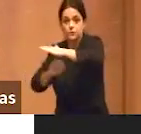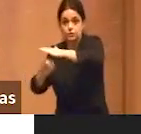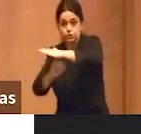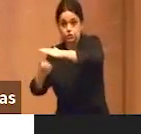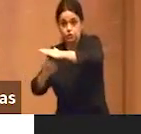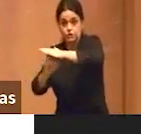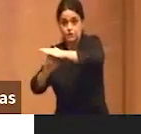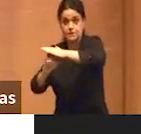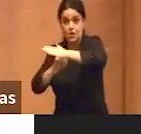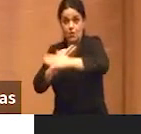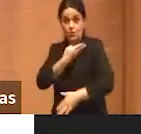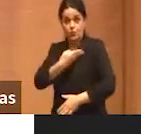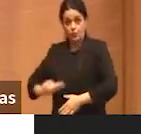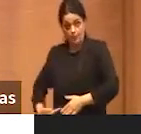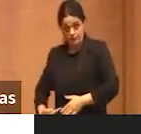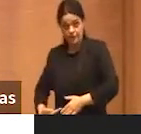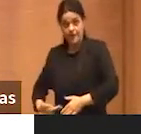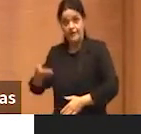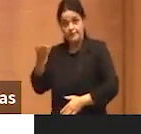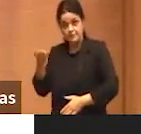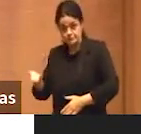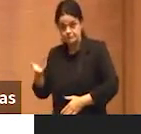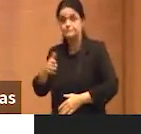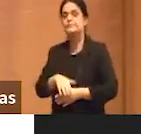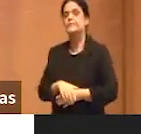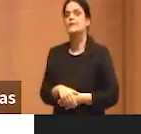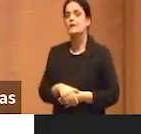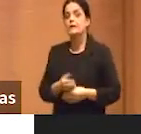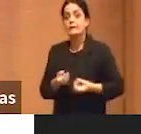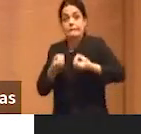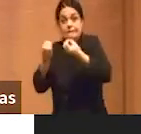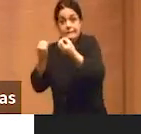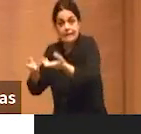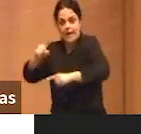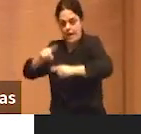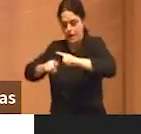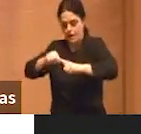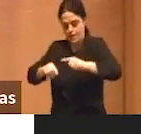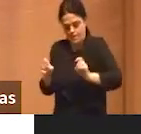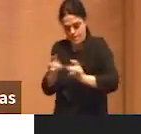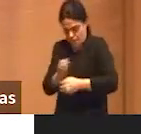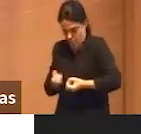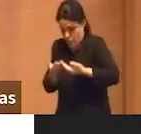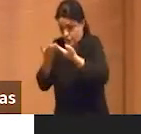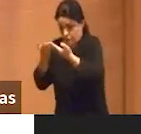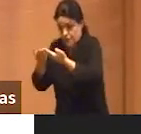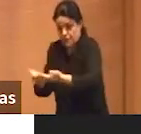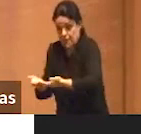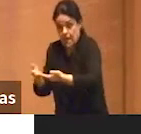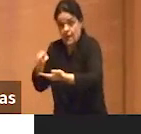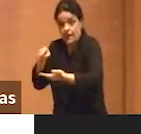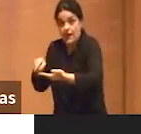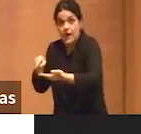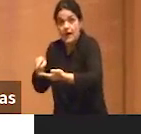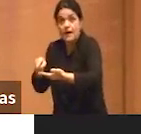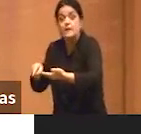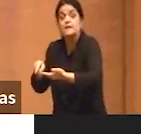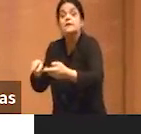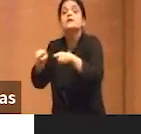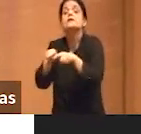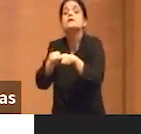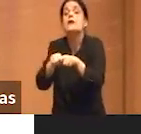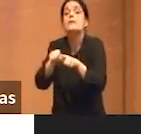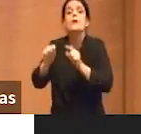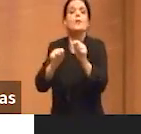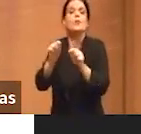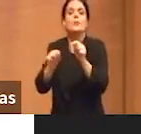associação fazendo esse tipo de coisa e está piorando, e, ao mesmo tempo, libera